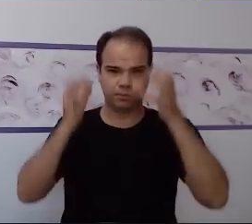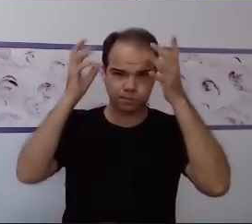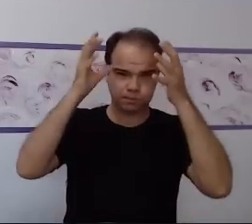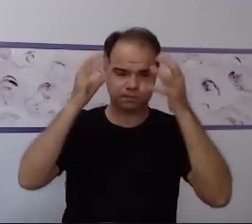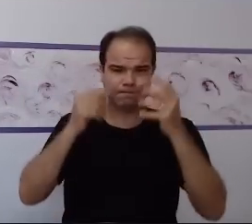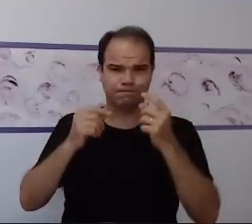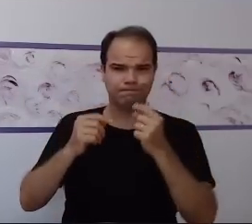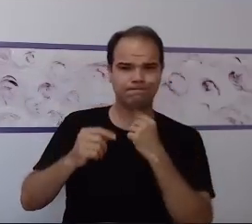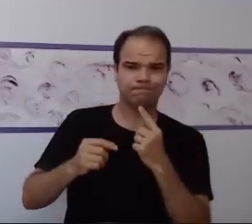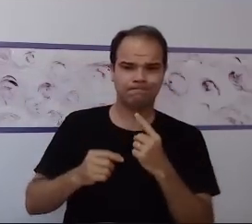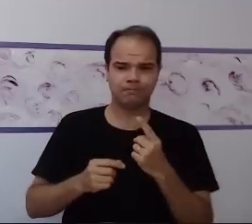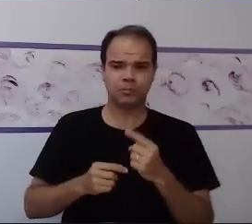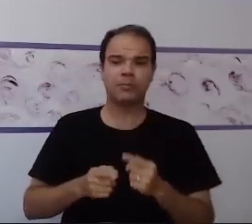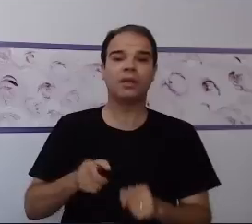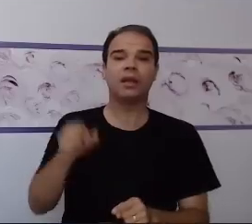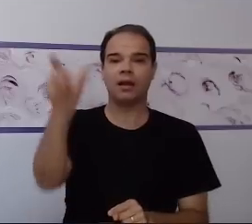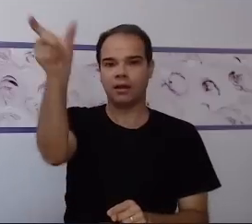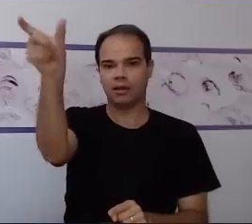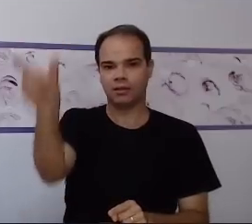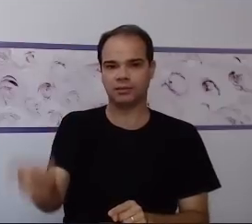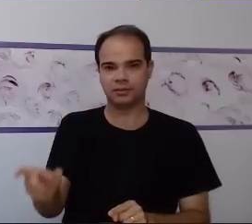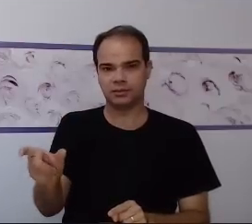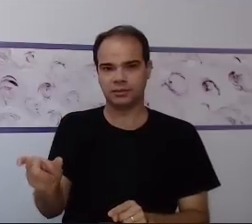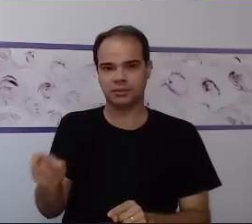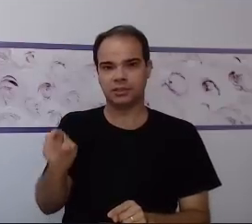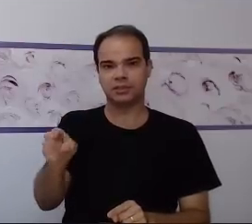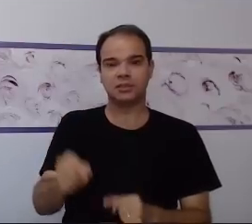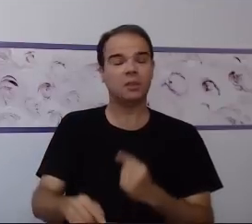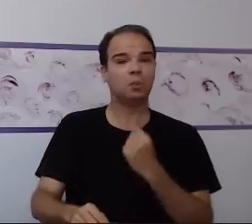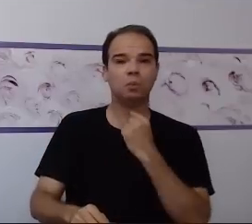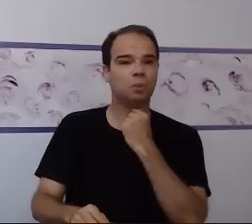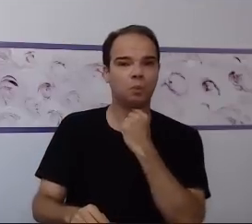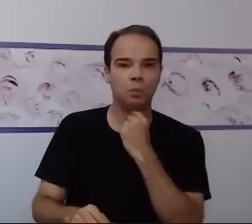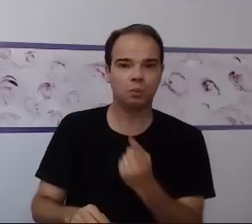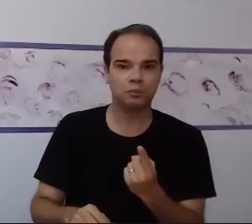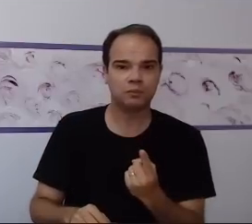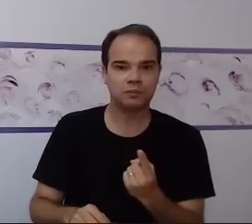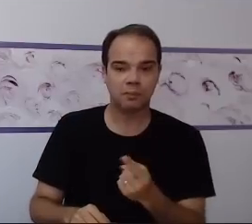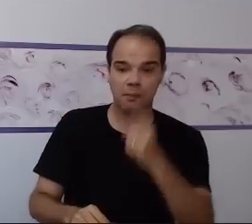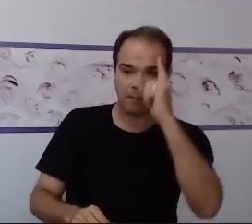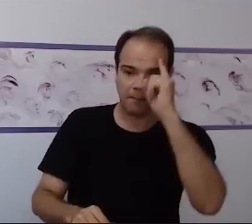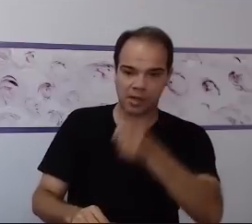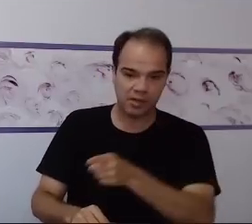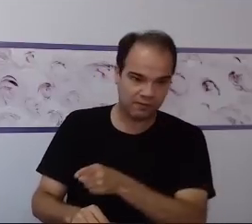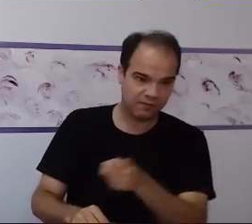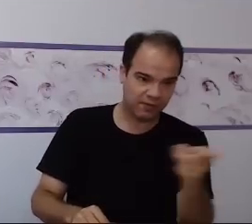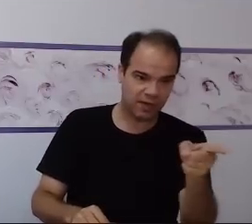processada, essa criança não interpreta essa ordem, essa regra. E aí, tem muita gente que fala, nossa,